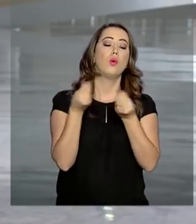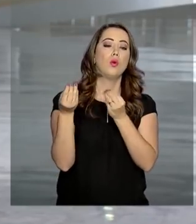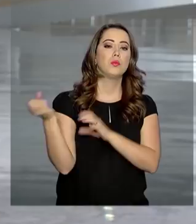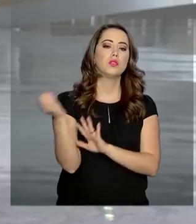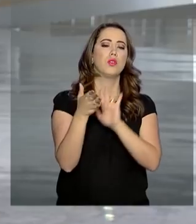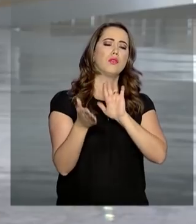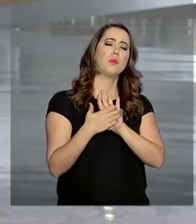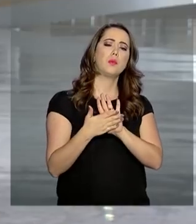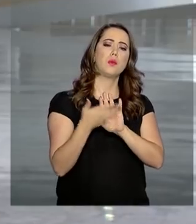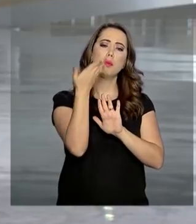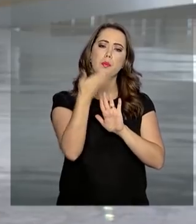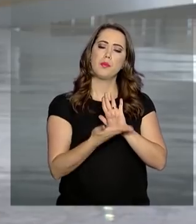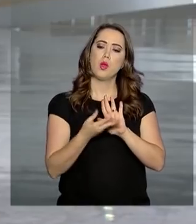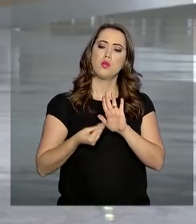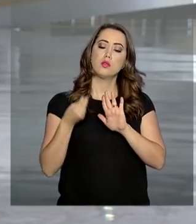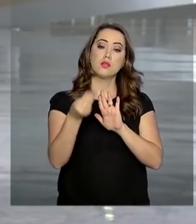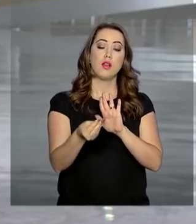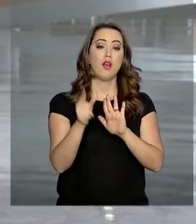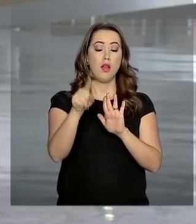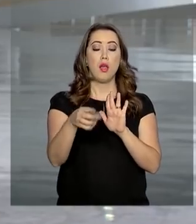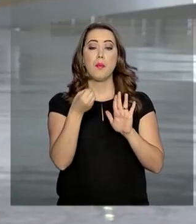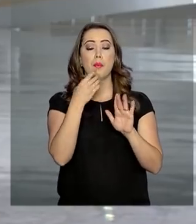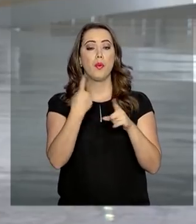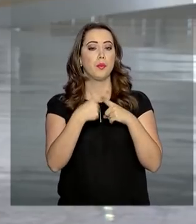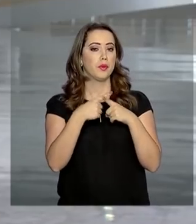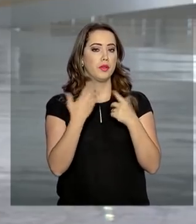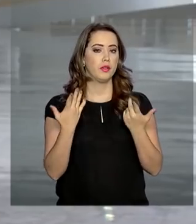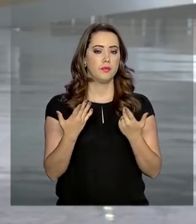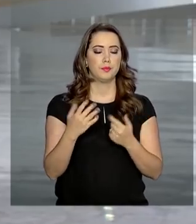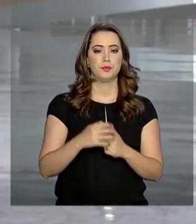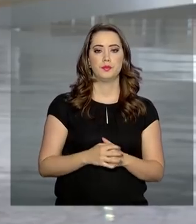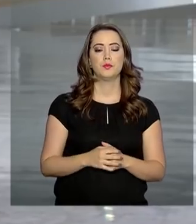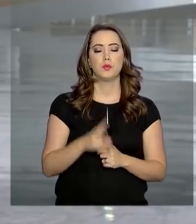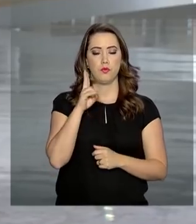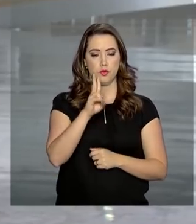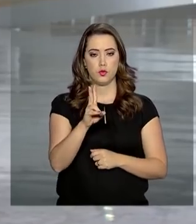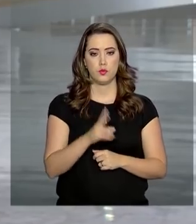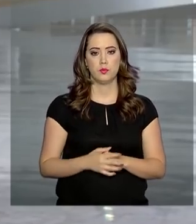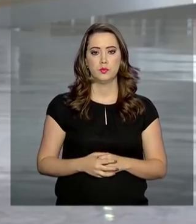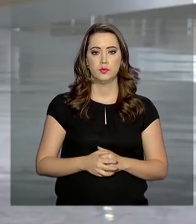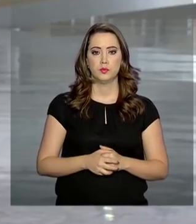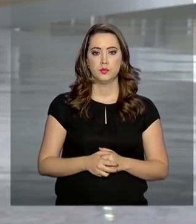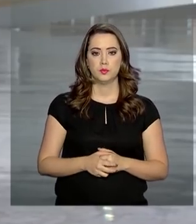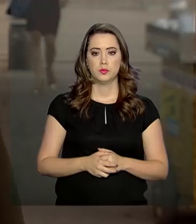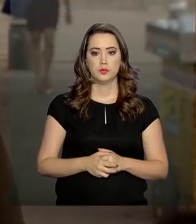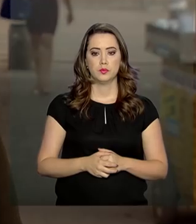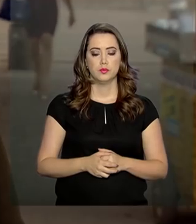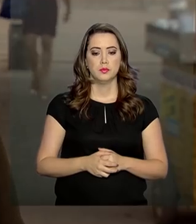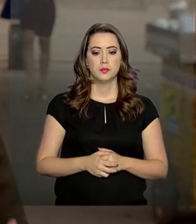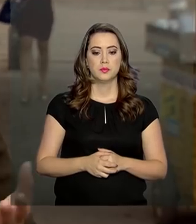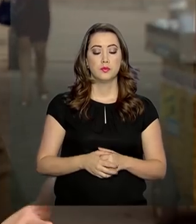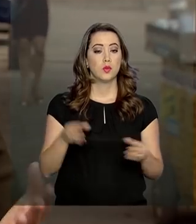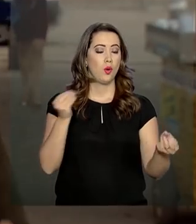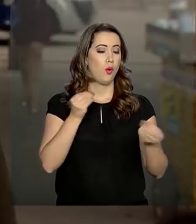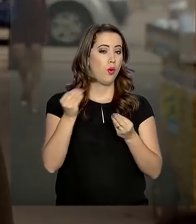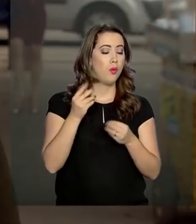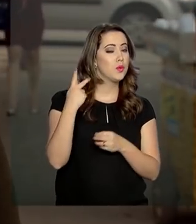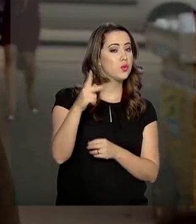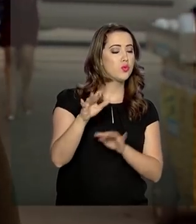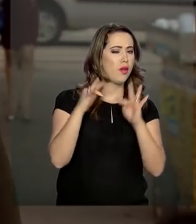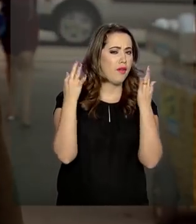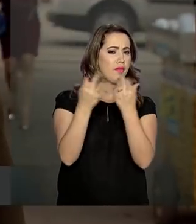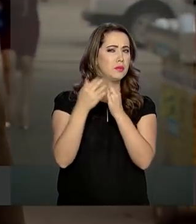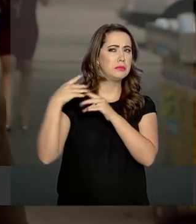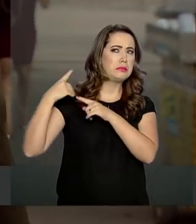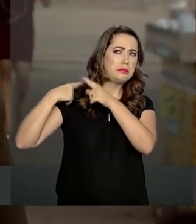essa nova proposta vai trazer, que vantagens ela vai trazer para o trabalhador. Veja na reportagem. Como era a sua família nas